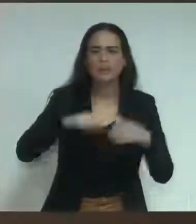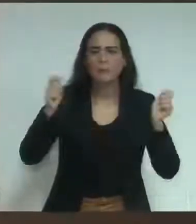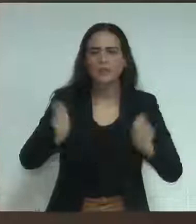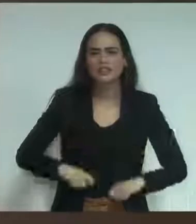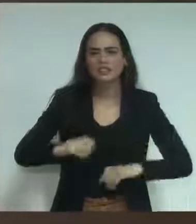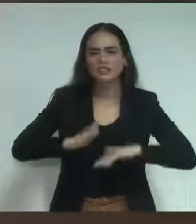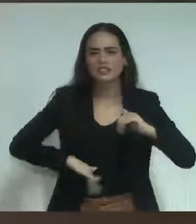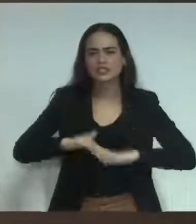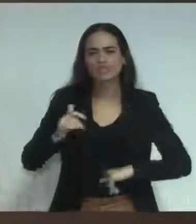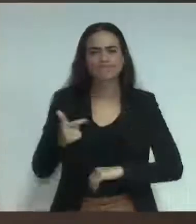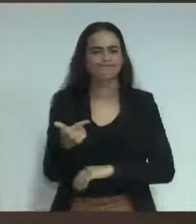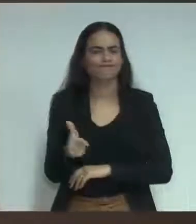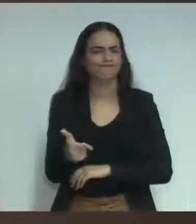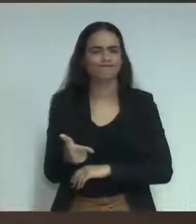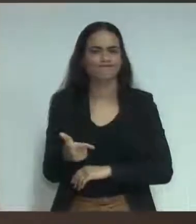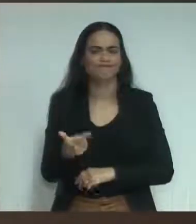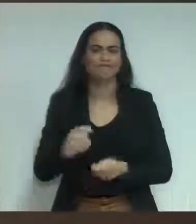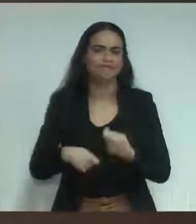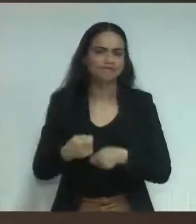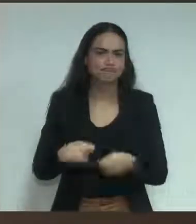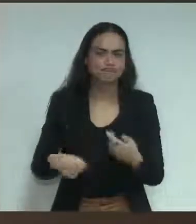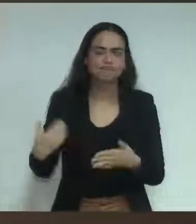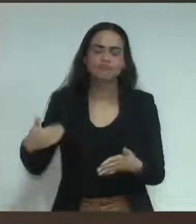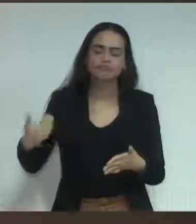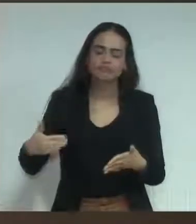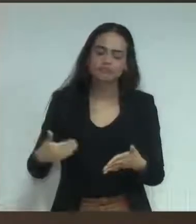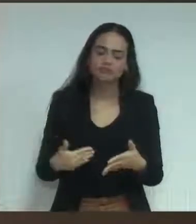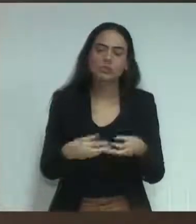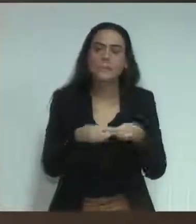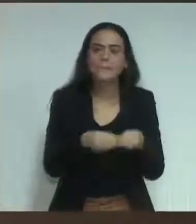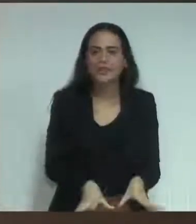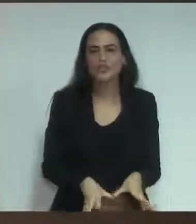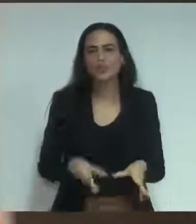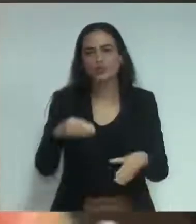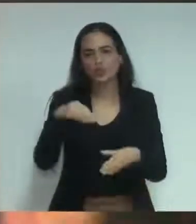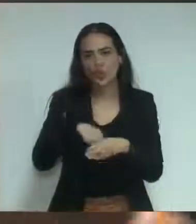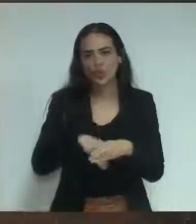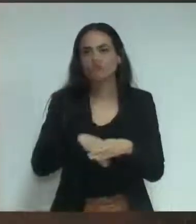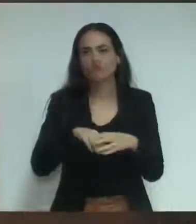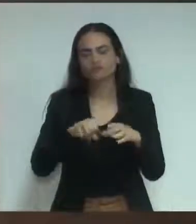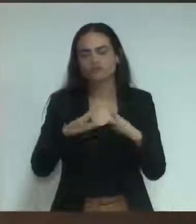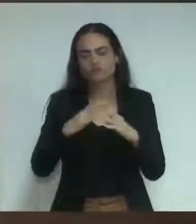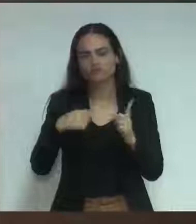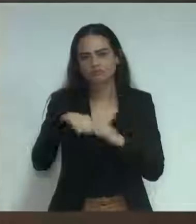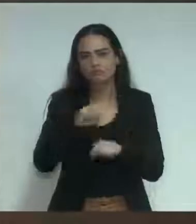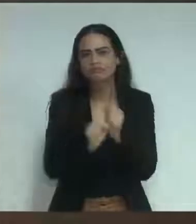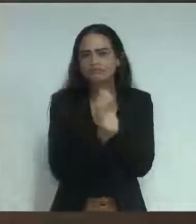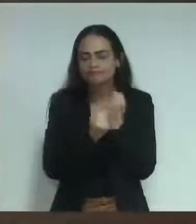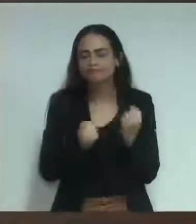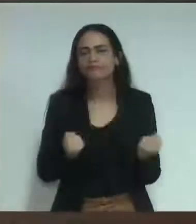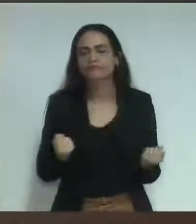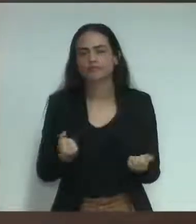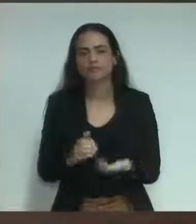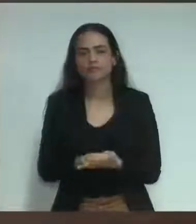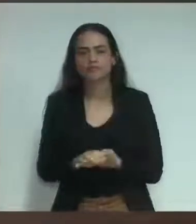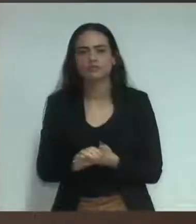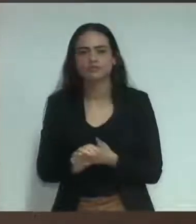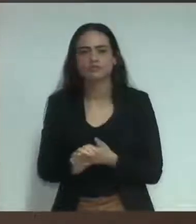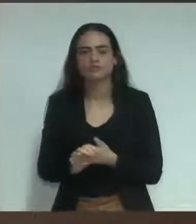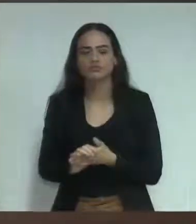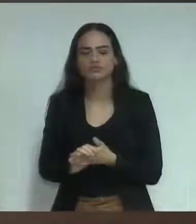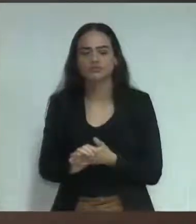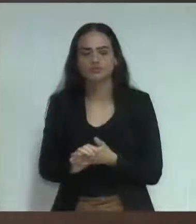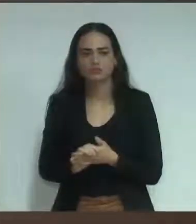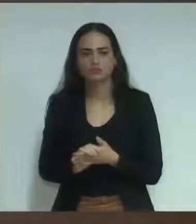cargos, e isso, eu digo, veio ocorrendo não apenas nos últimos governos, mas, pelo menos, nas últimas duas